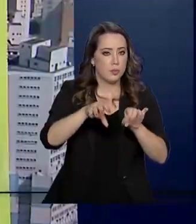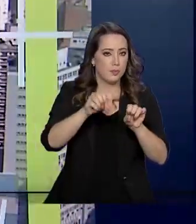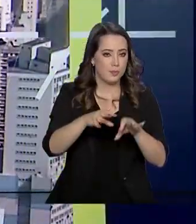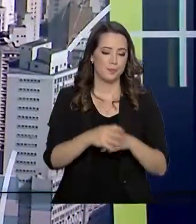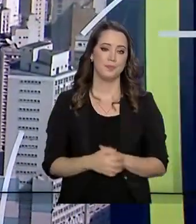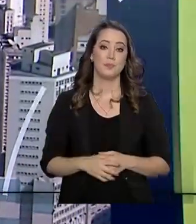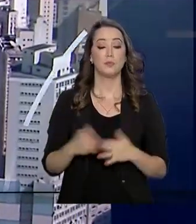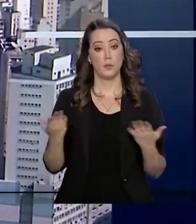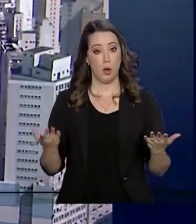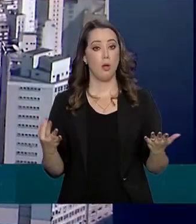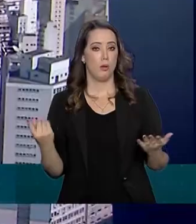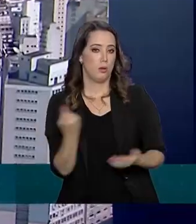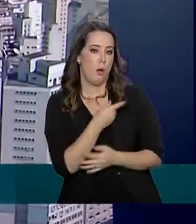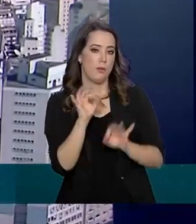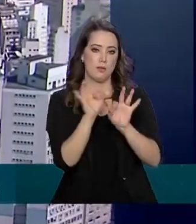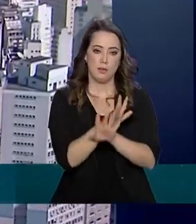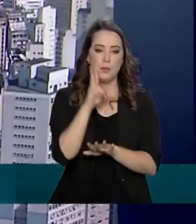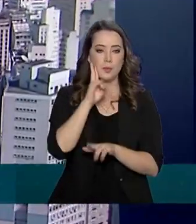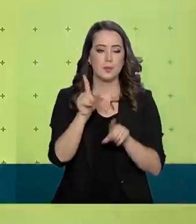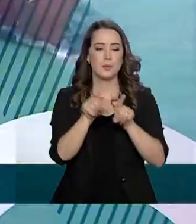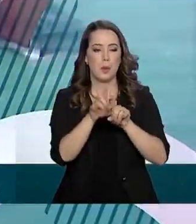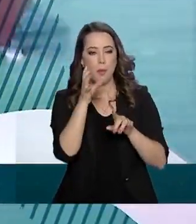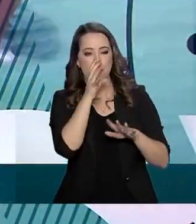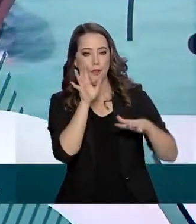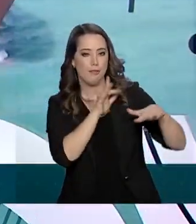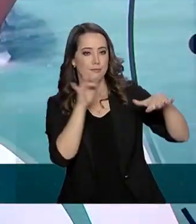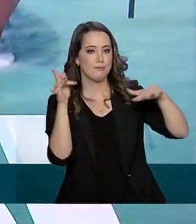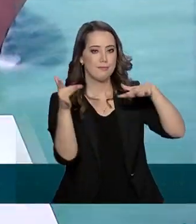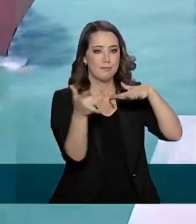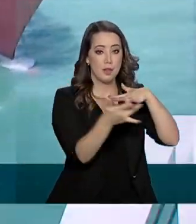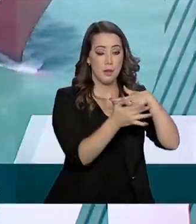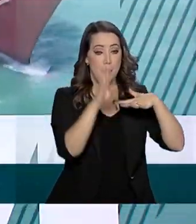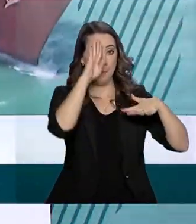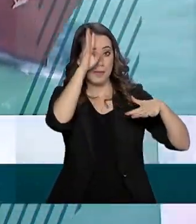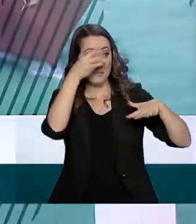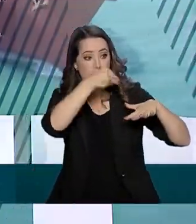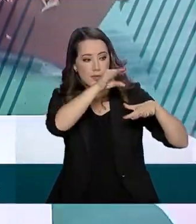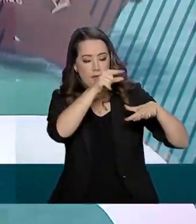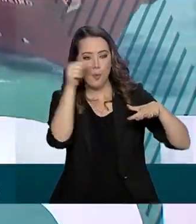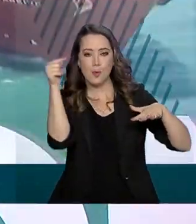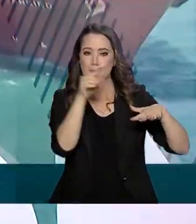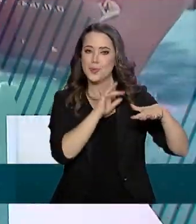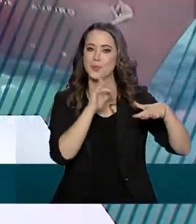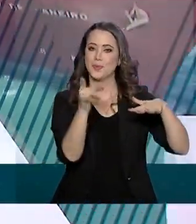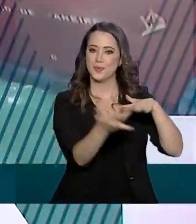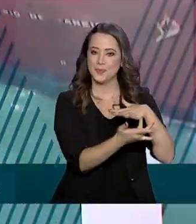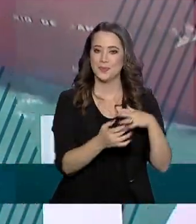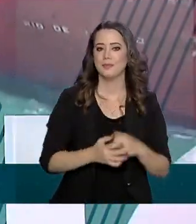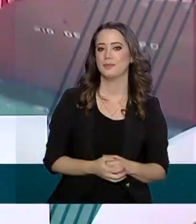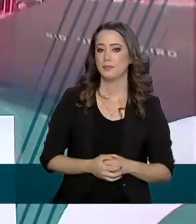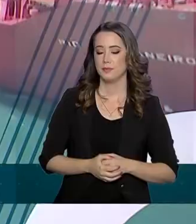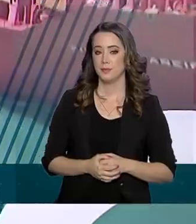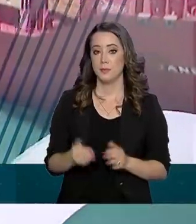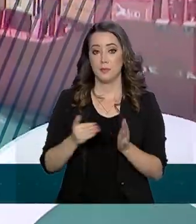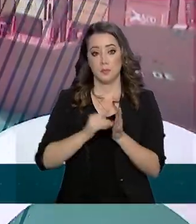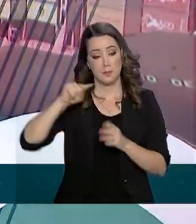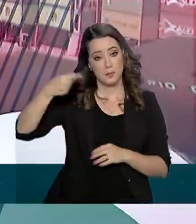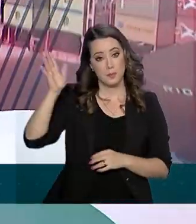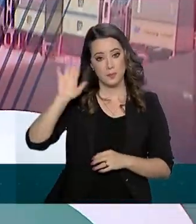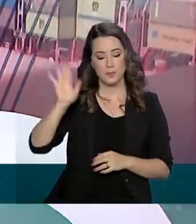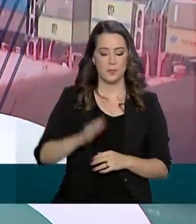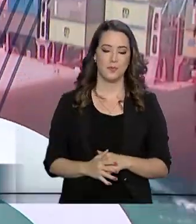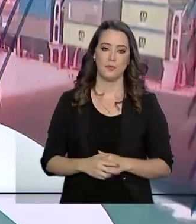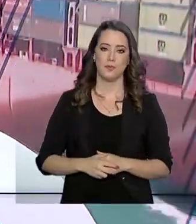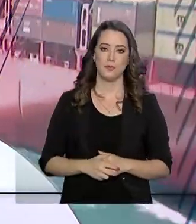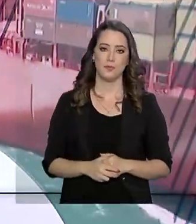E o Governo Agora fica por aqui. Você continua acompanhando as principais notícias do governo federal pelas nossas redes sociais. Até a